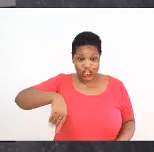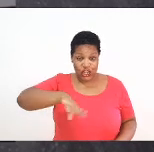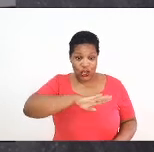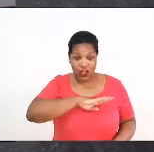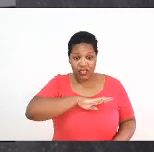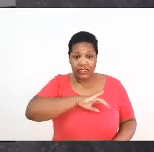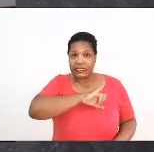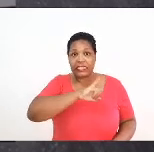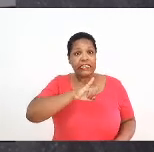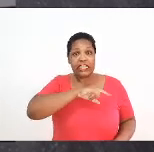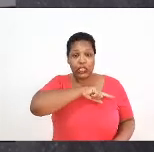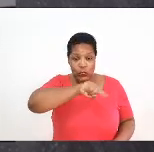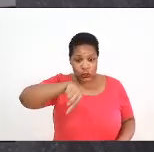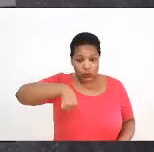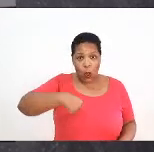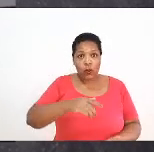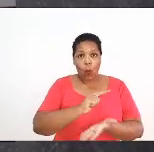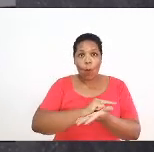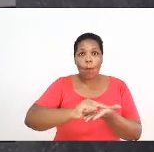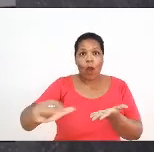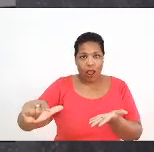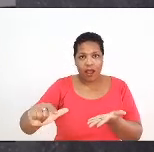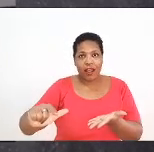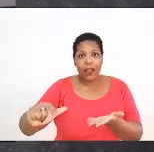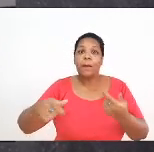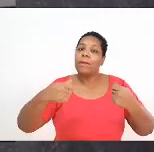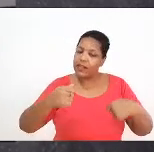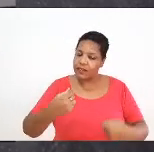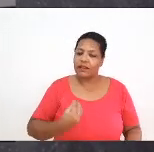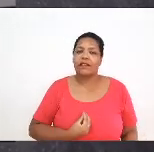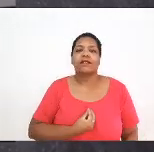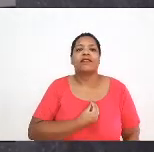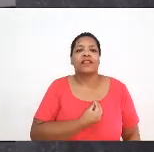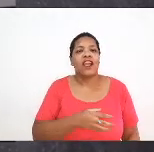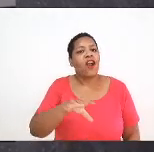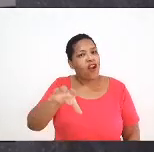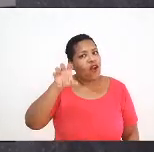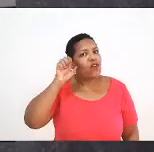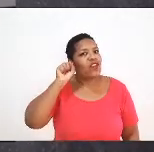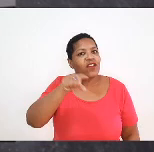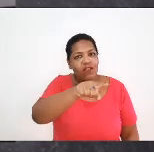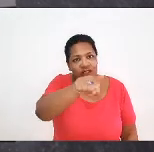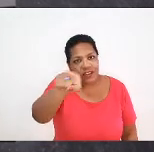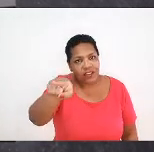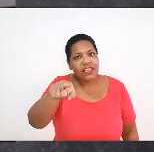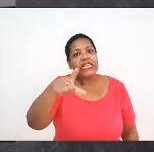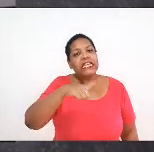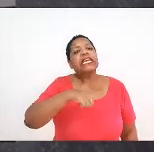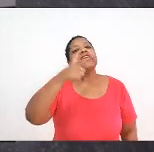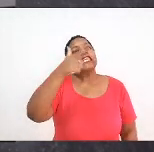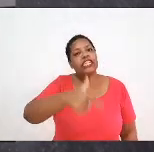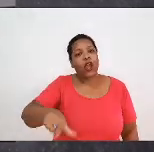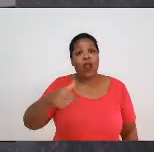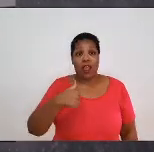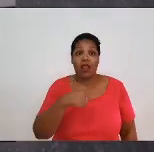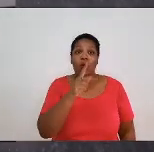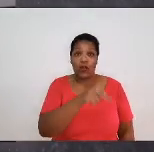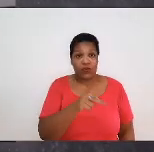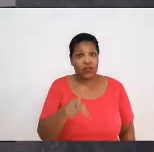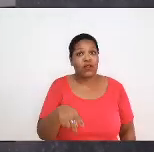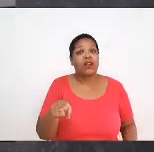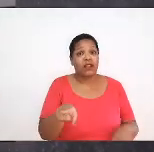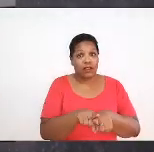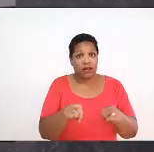precisa escutar vocês, e aí, Ângela, reforçar também isso, eu também sou professora, a gente sabe como a gente está